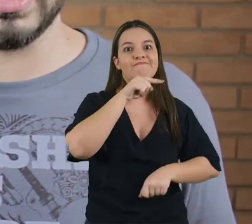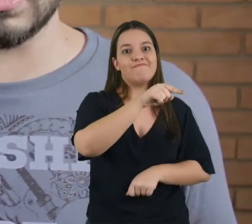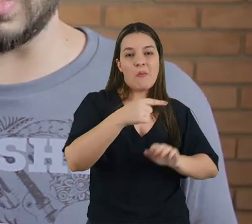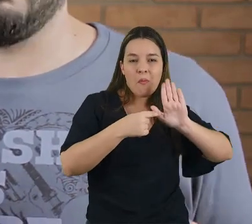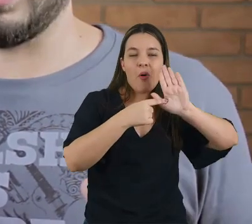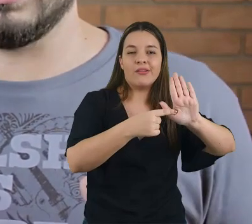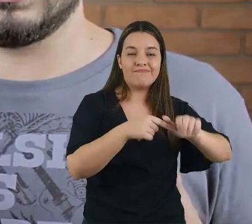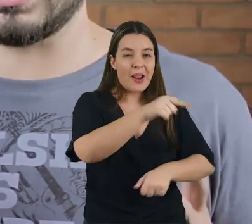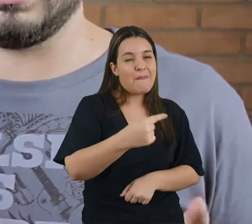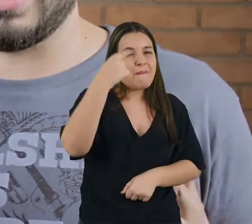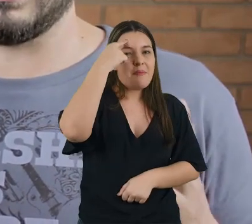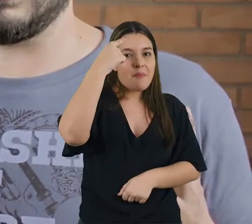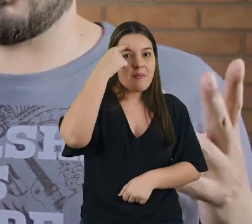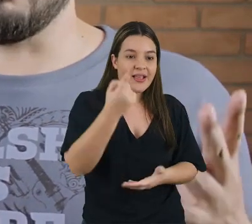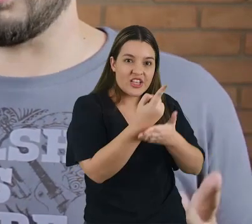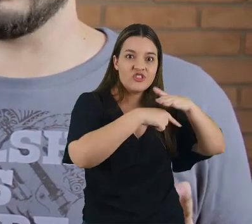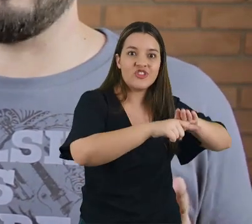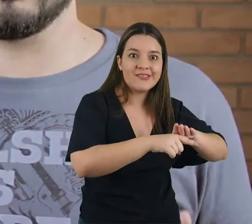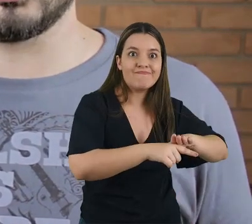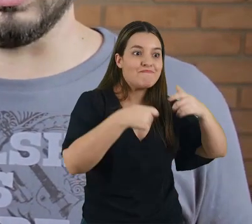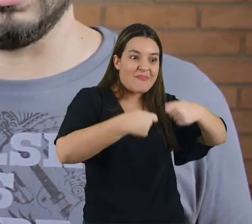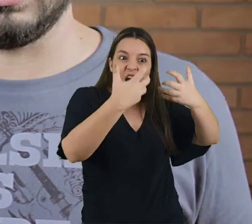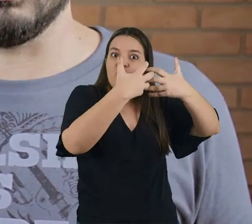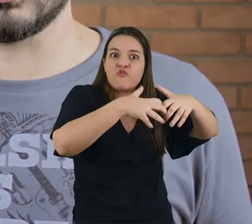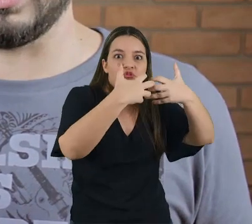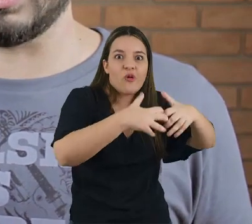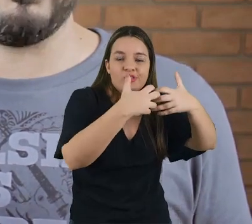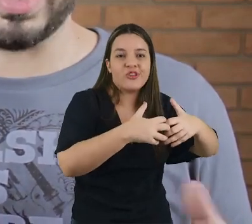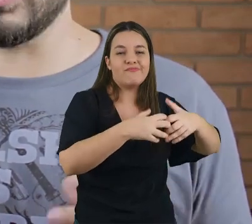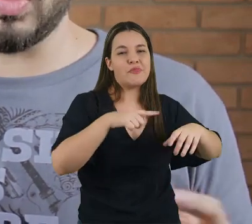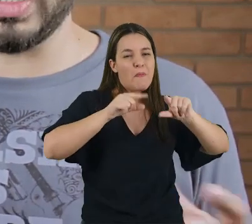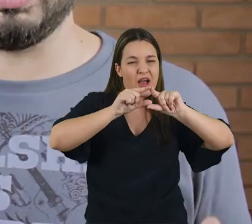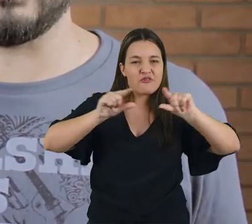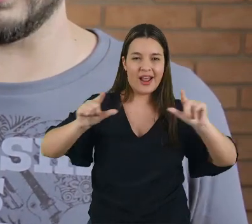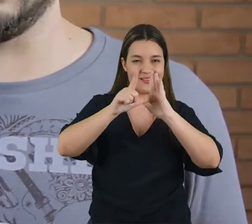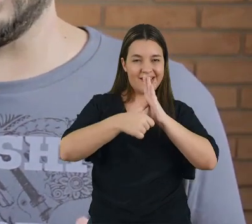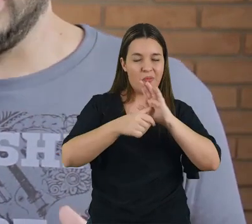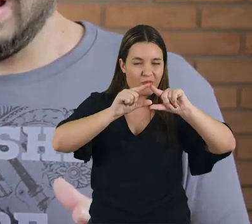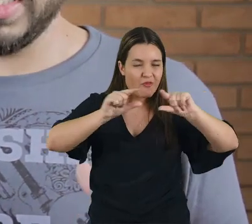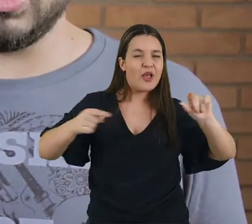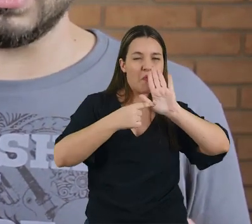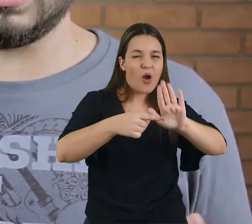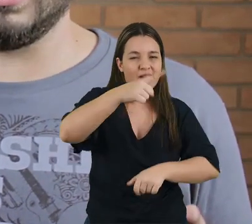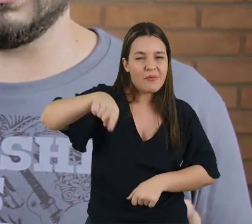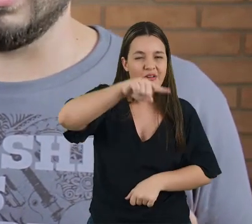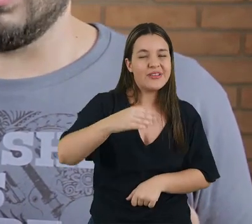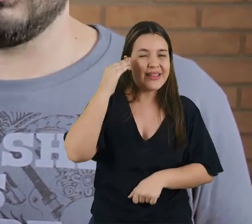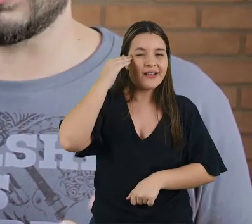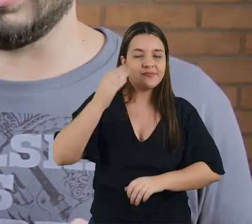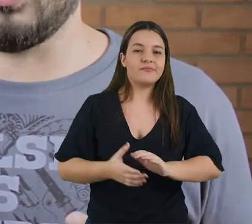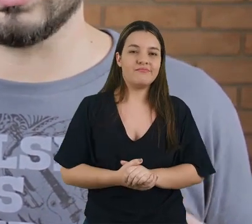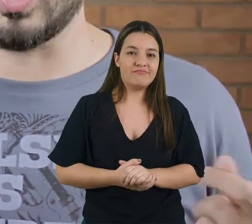das pessoas tem. Pra ele, design era como uma coisa funciona. E não só, ele tem uma frase, eu vou colocar depois a frase inteira, mas que diz que